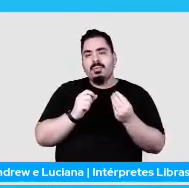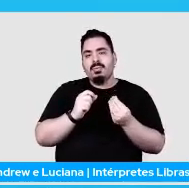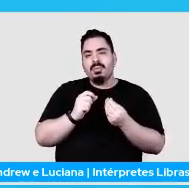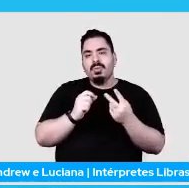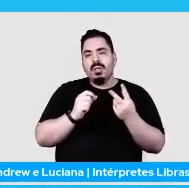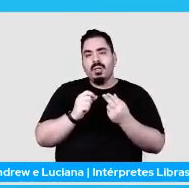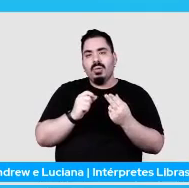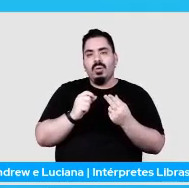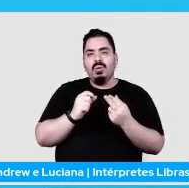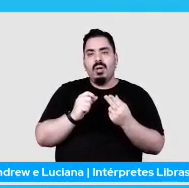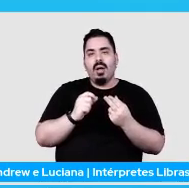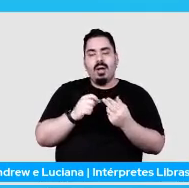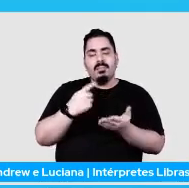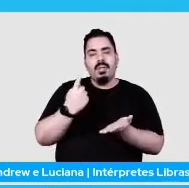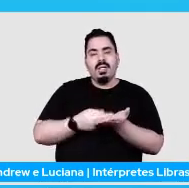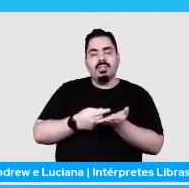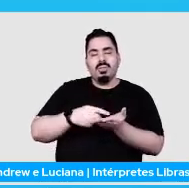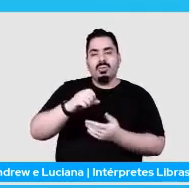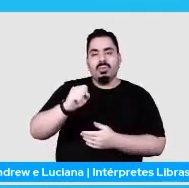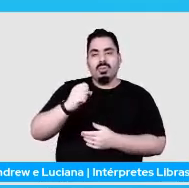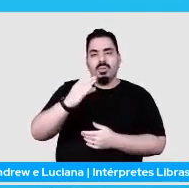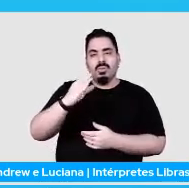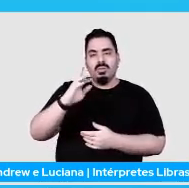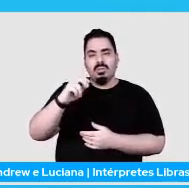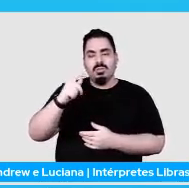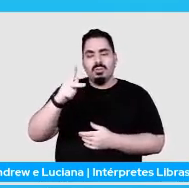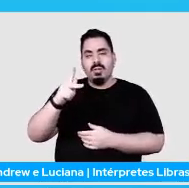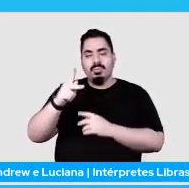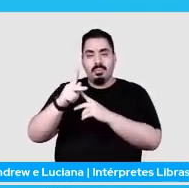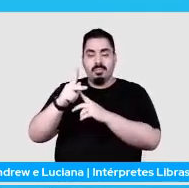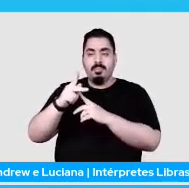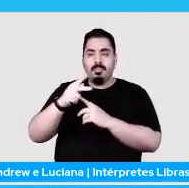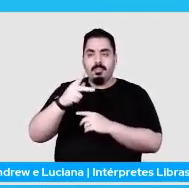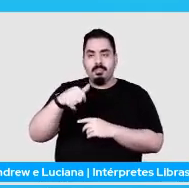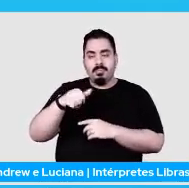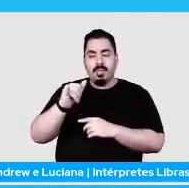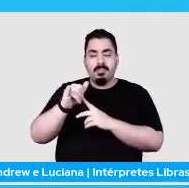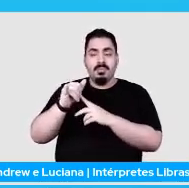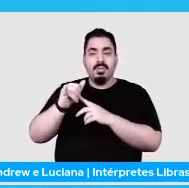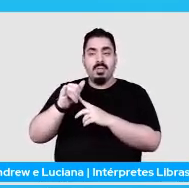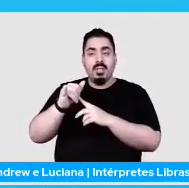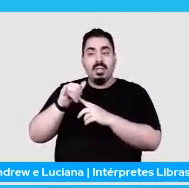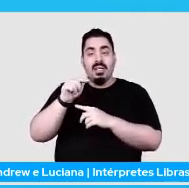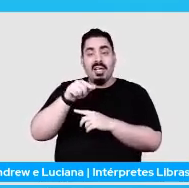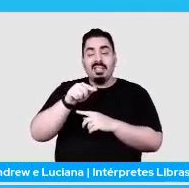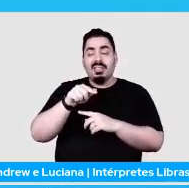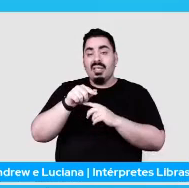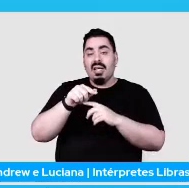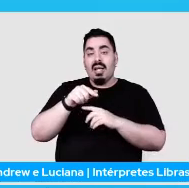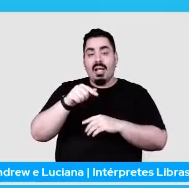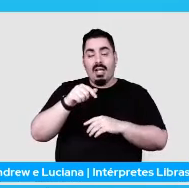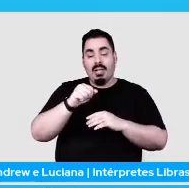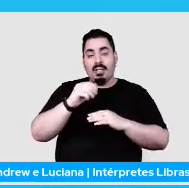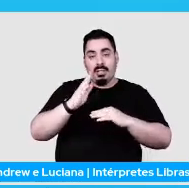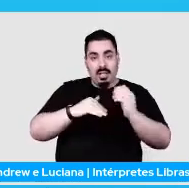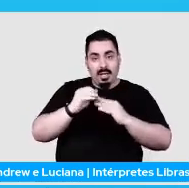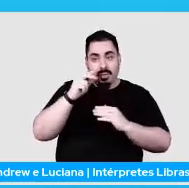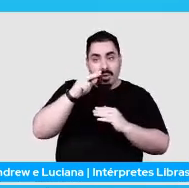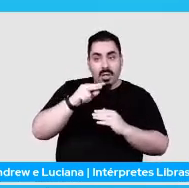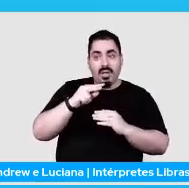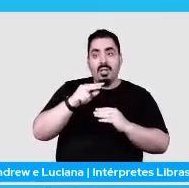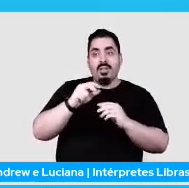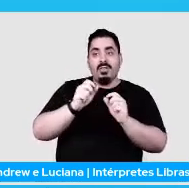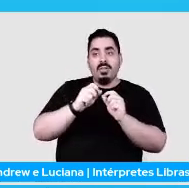Scrapping. E essa engine tem como tarefa jogar, a princípio, esses requests no nosso scheduler, que